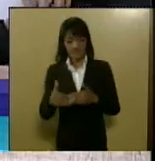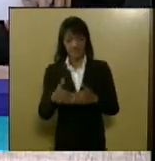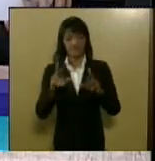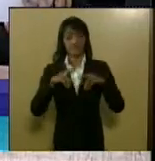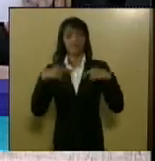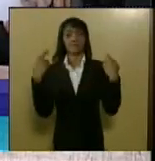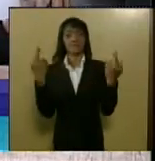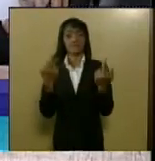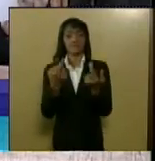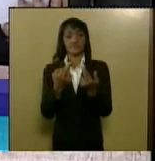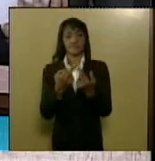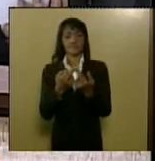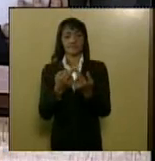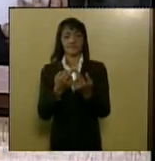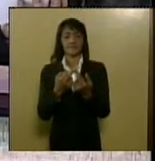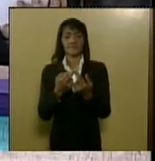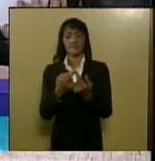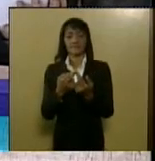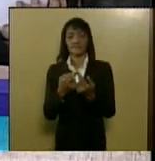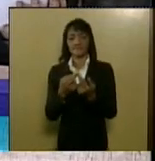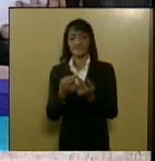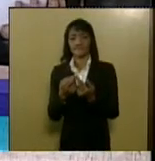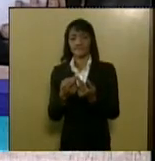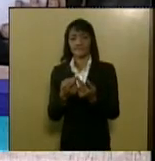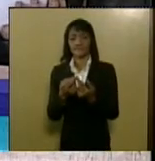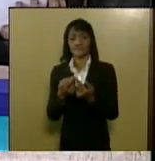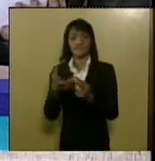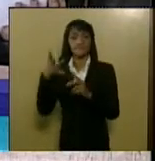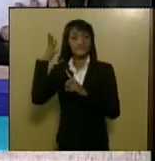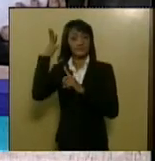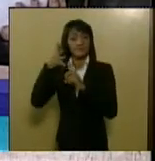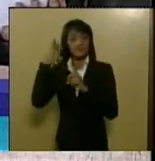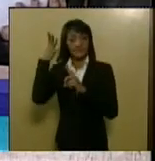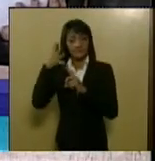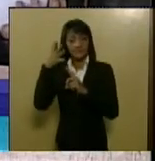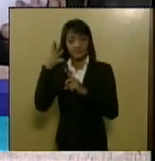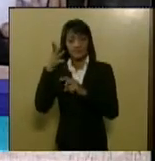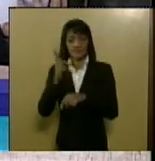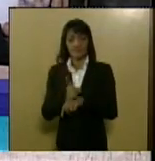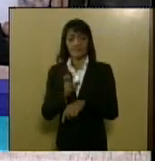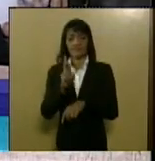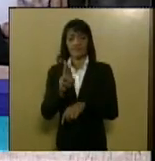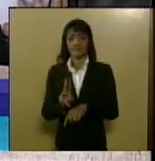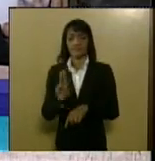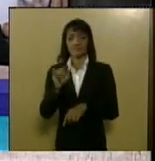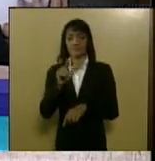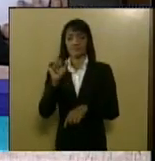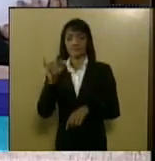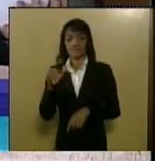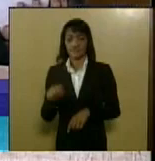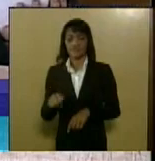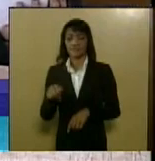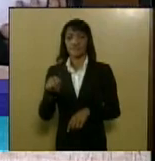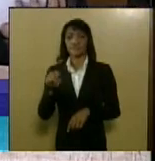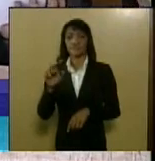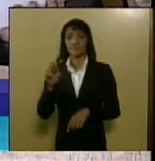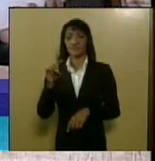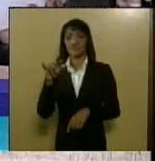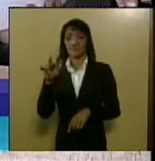grande expediente para a palestra proferida pelo doutor Wilhelm Eduardo Nogueira Soares